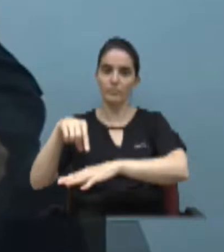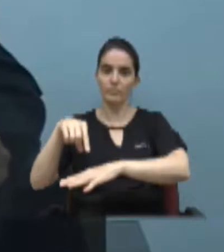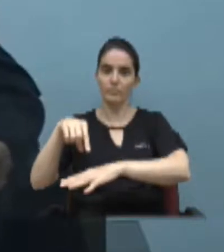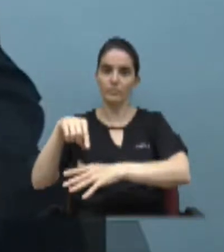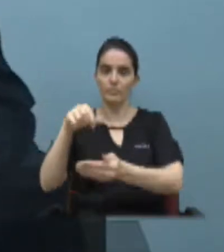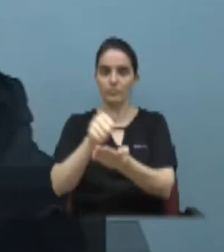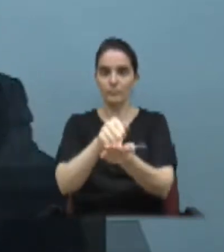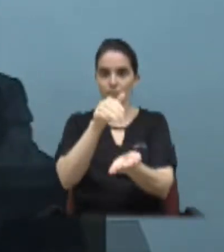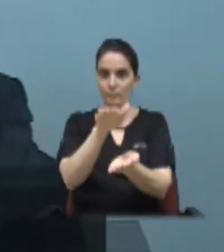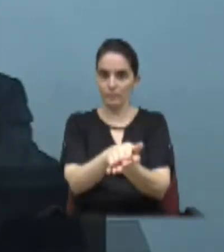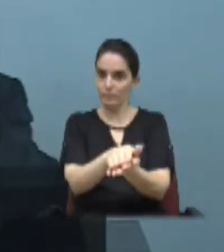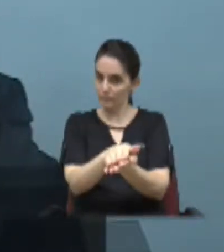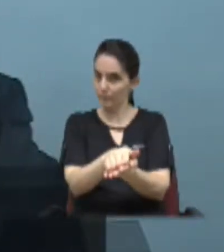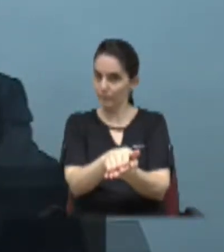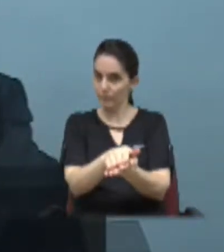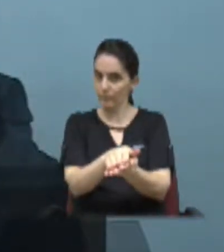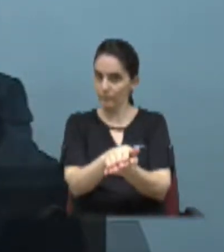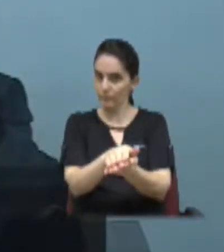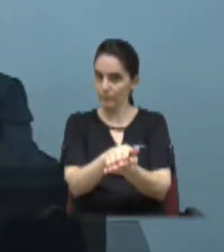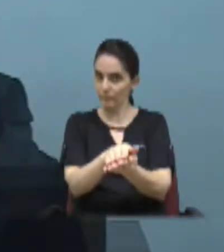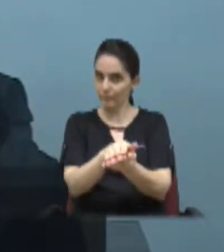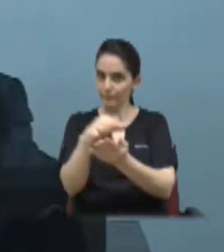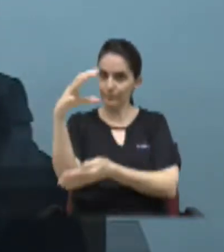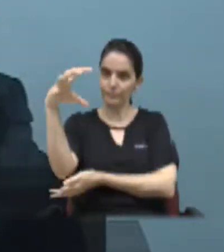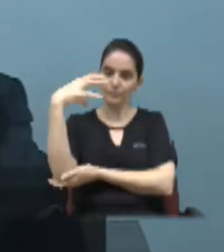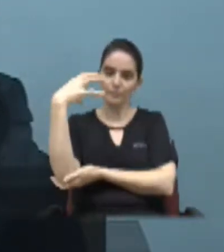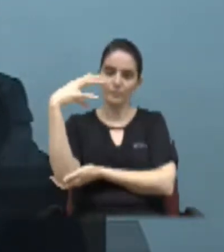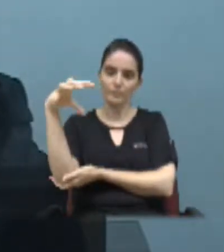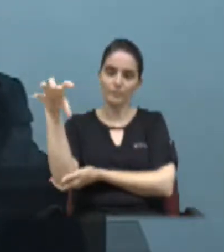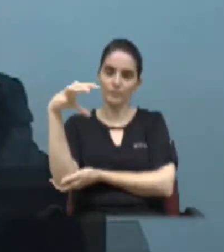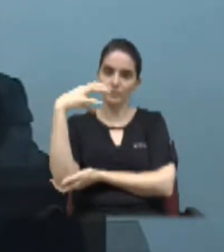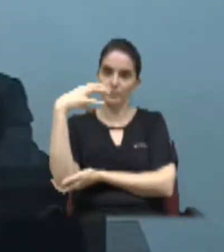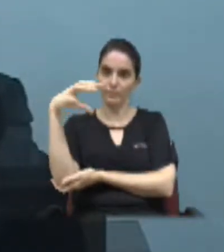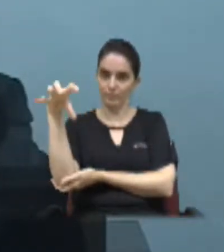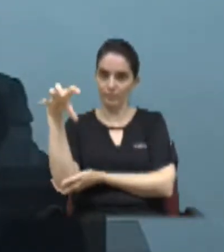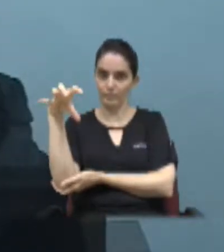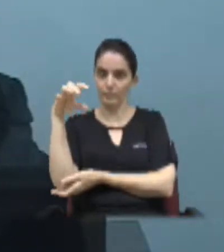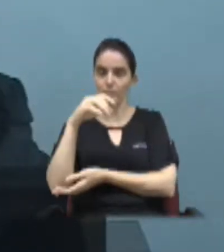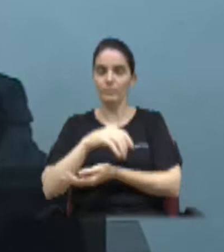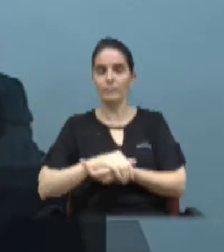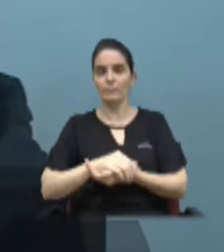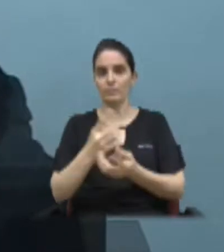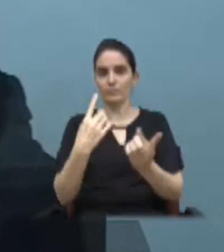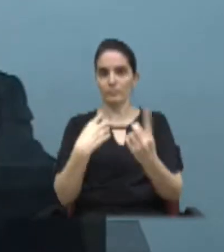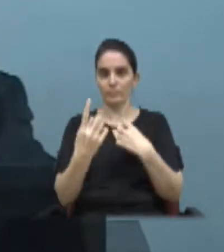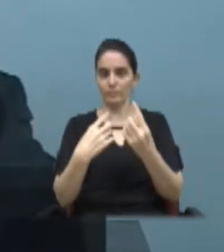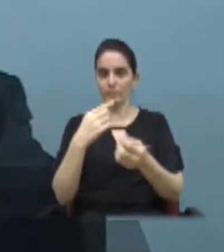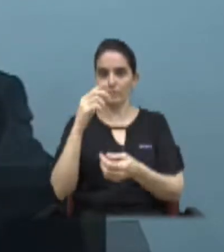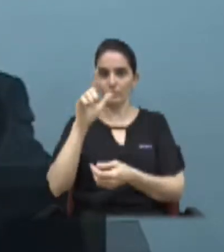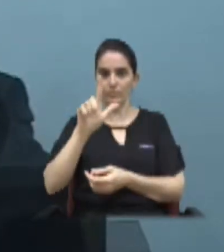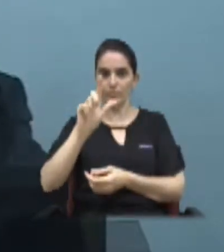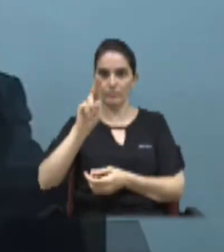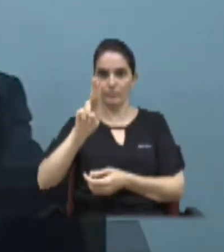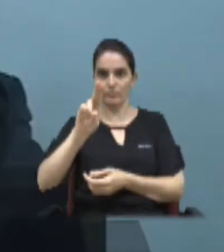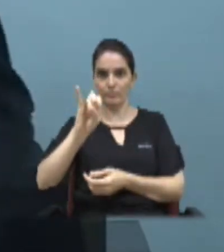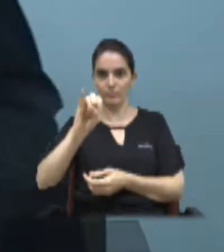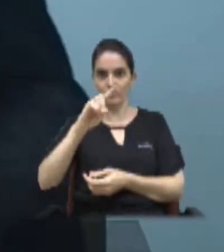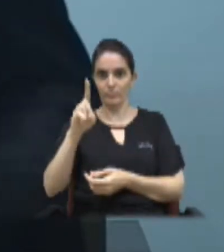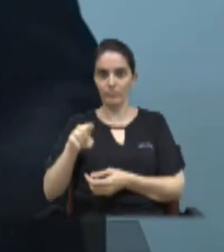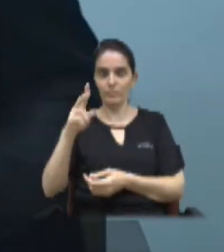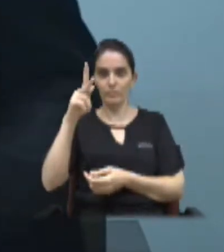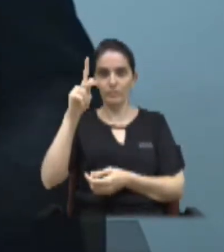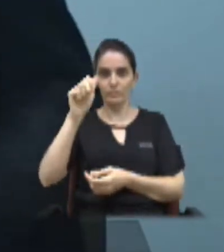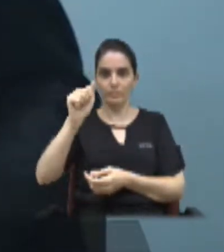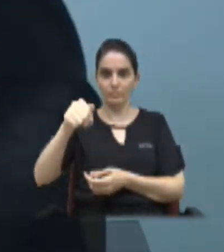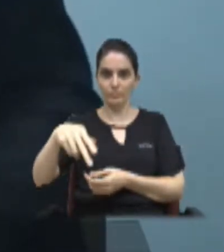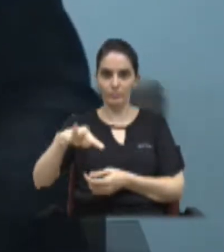multas que foram aplicadas lá na Luiz Pântano. O ofício, vou ler ele agora,